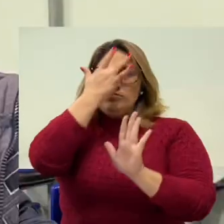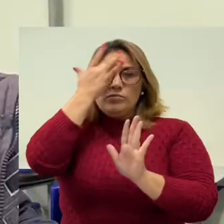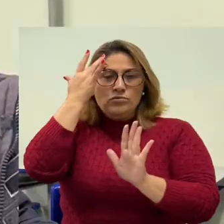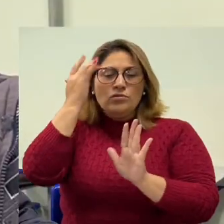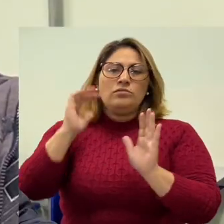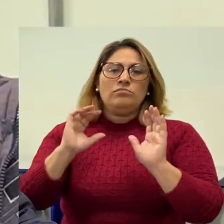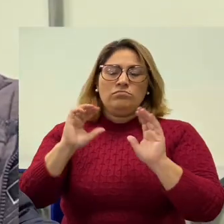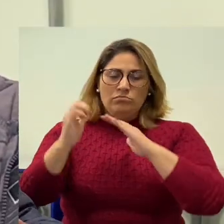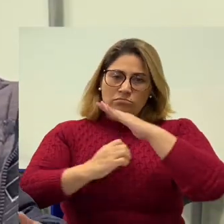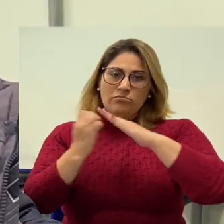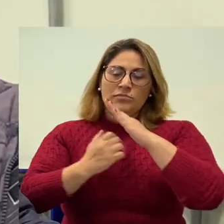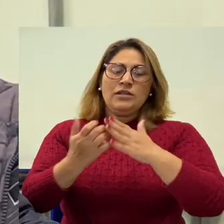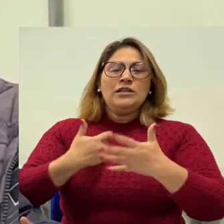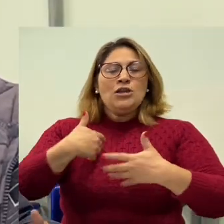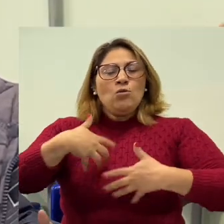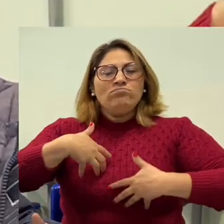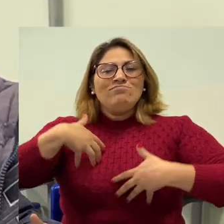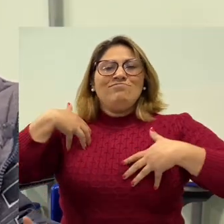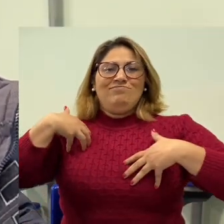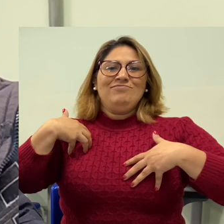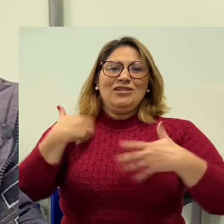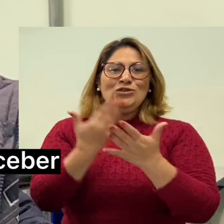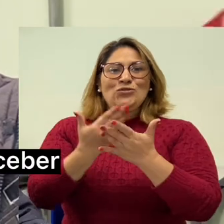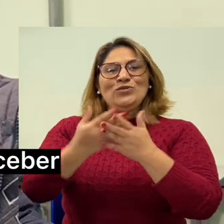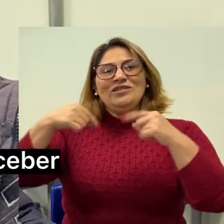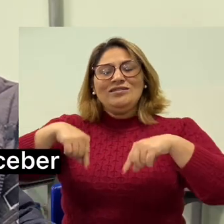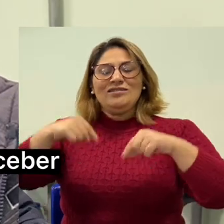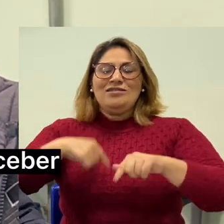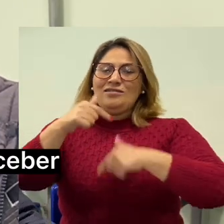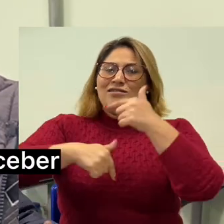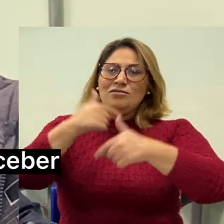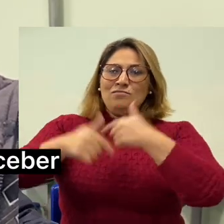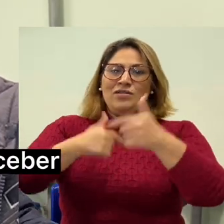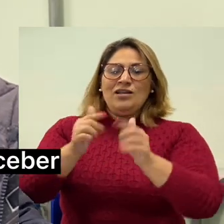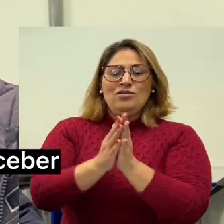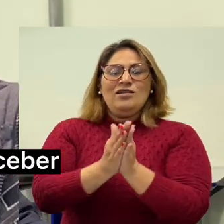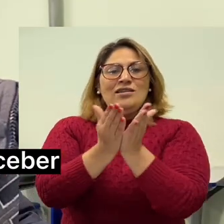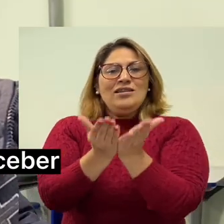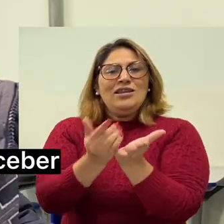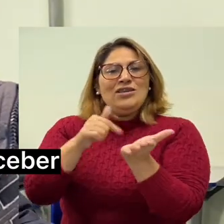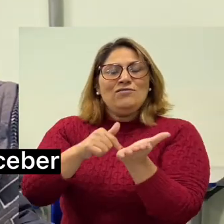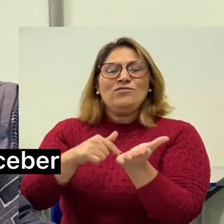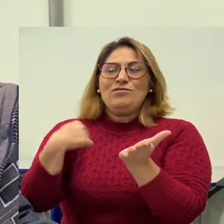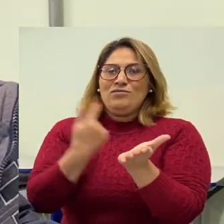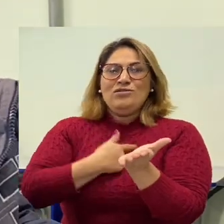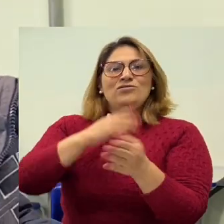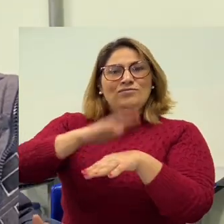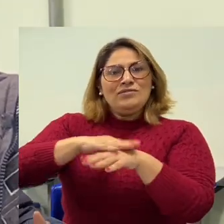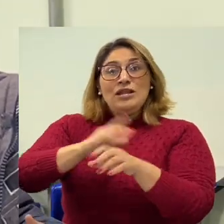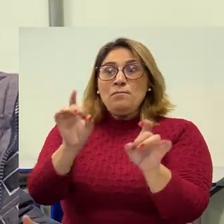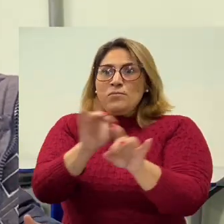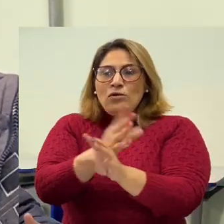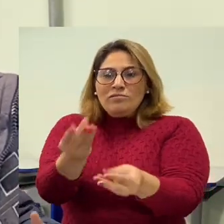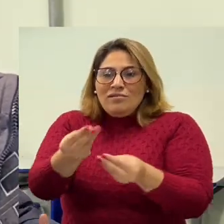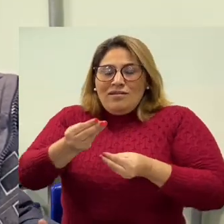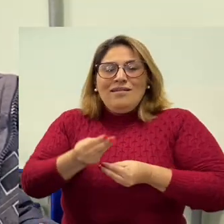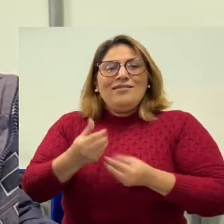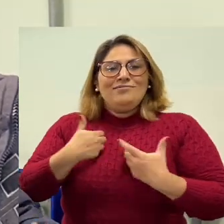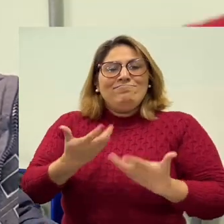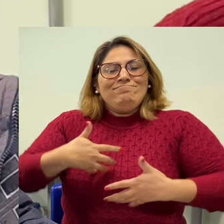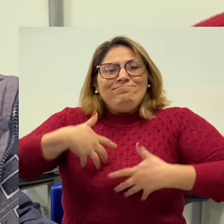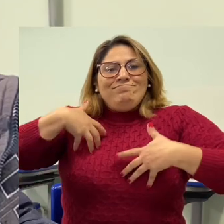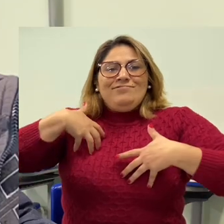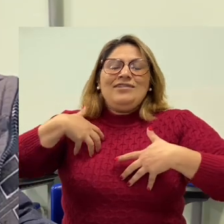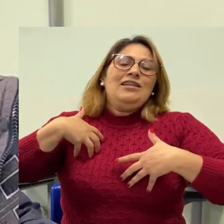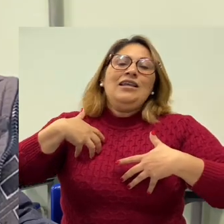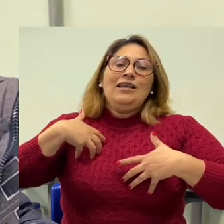É uma satisfação imensa eu fazer esse trabalho desse livro que nós estamos aí para receber. E é uma coisa,